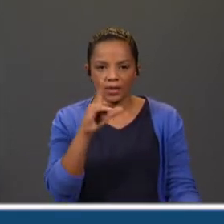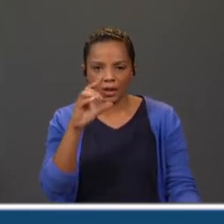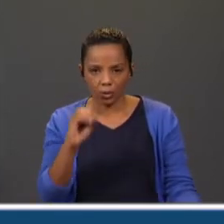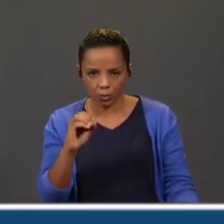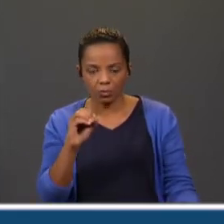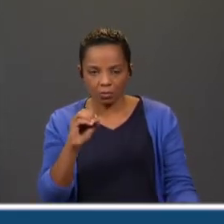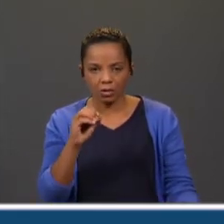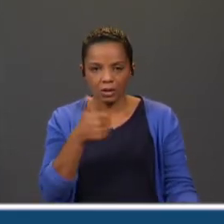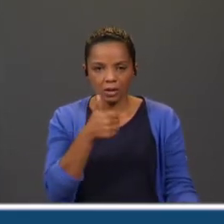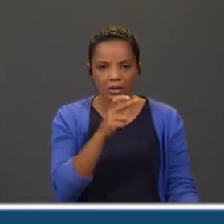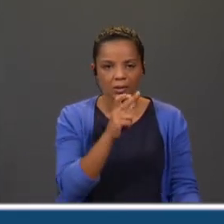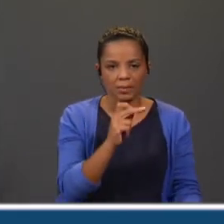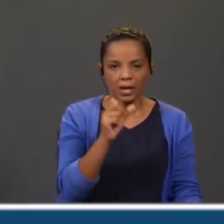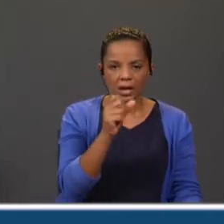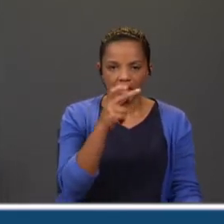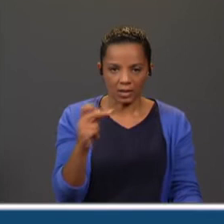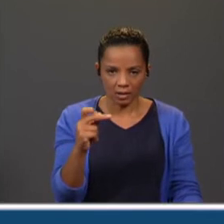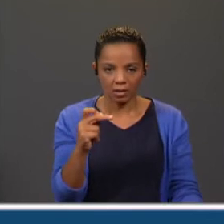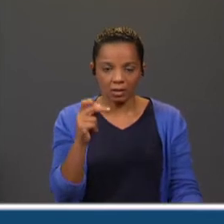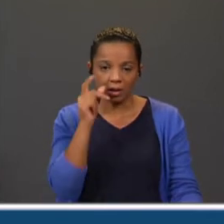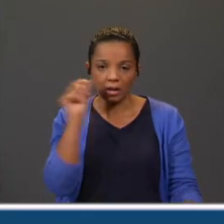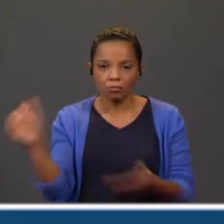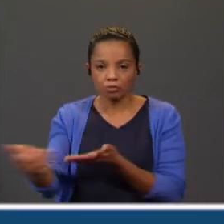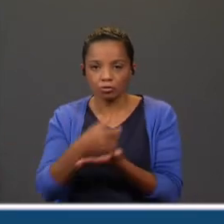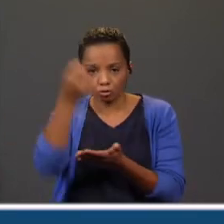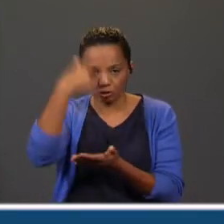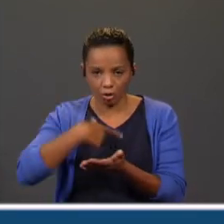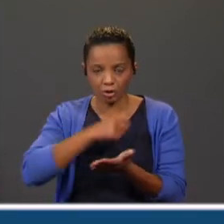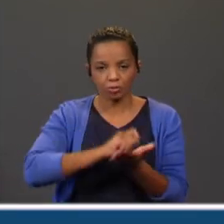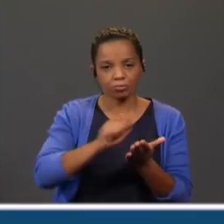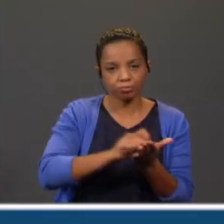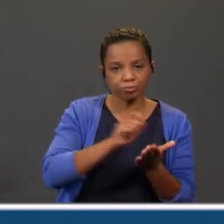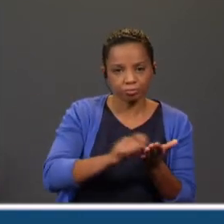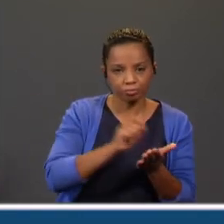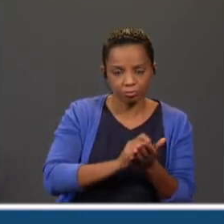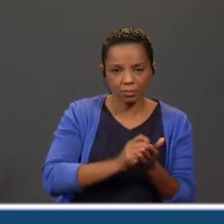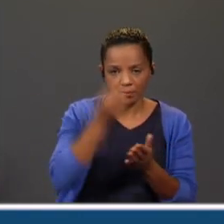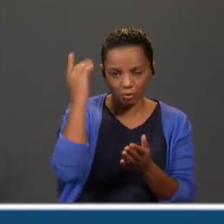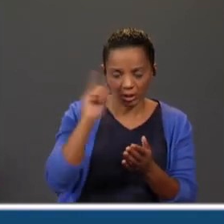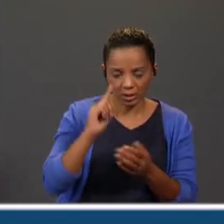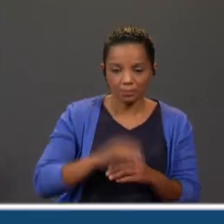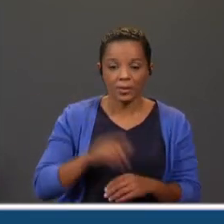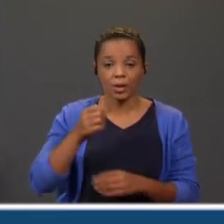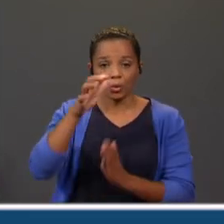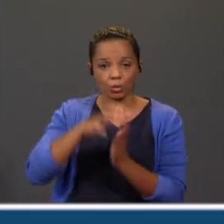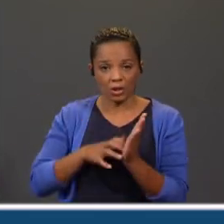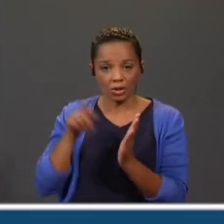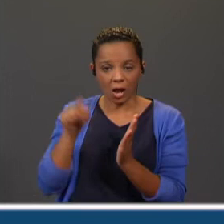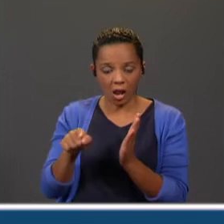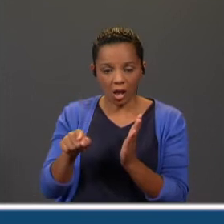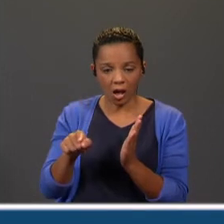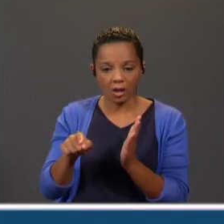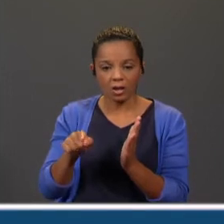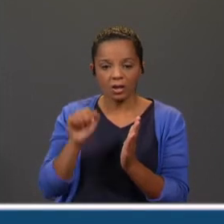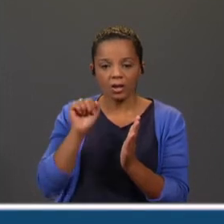era realmente de Teófilo Braga, que está neste livro, que são os contos tradicionais do povo português, e que é da Dom